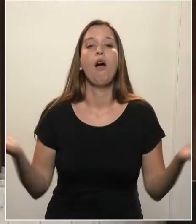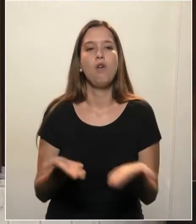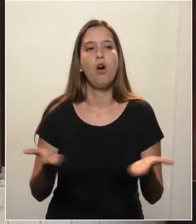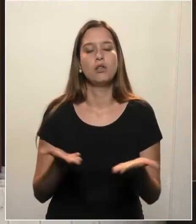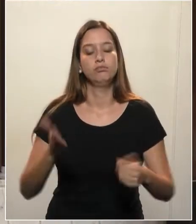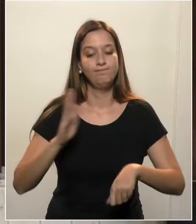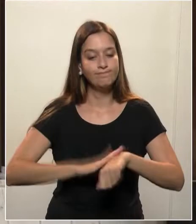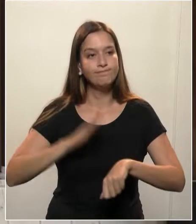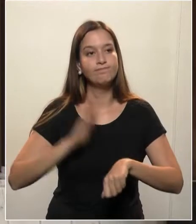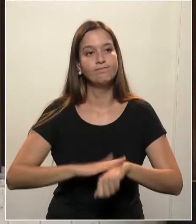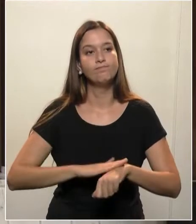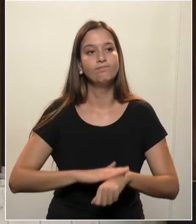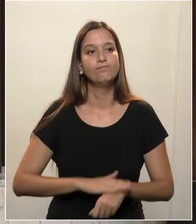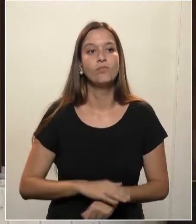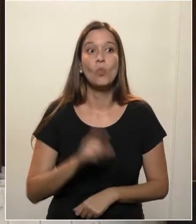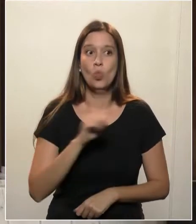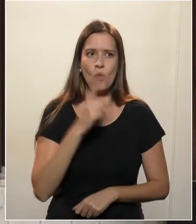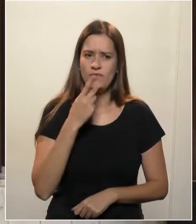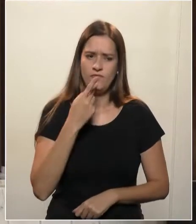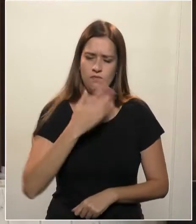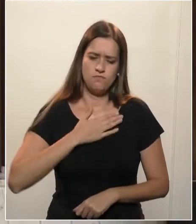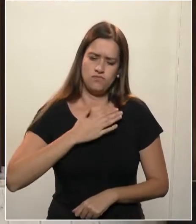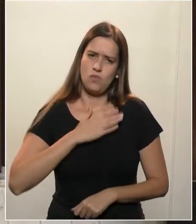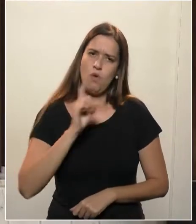Isso não é fala minha, é dos especialistas.